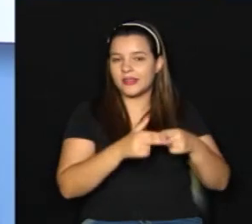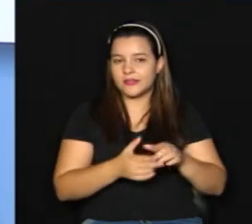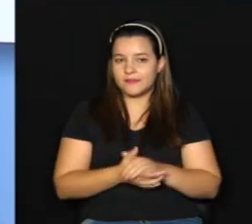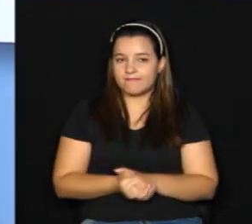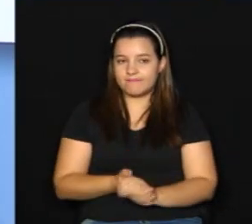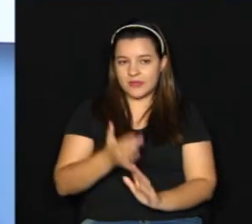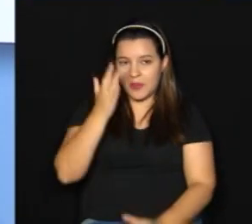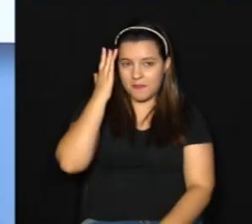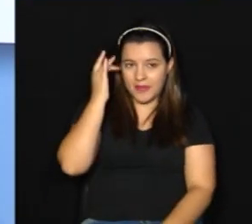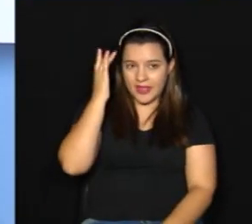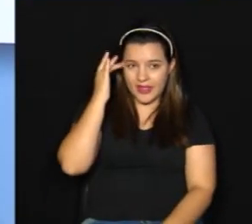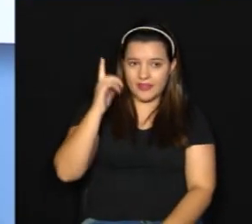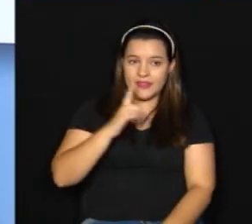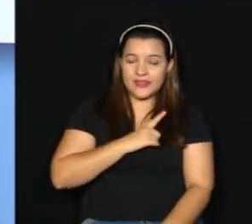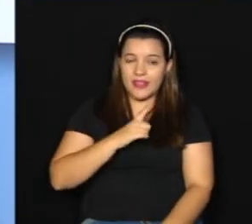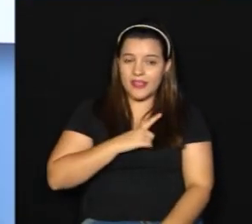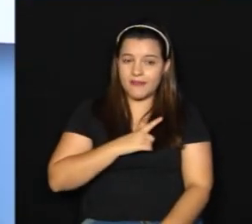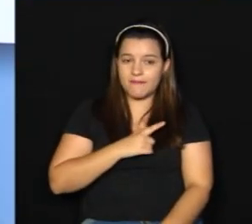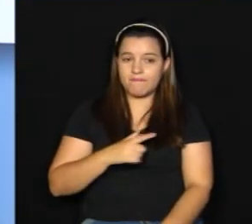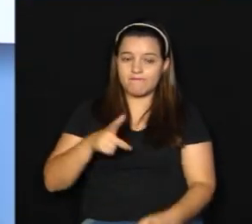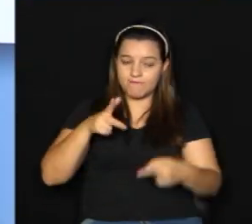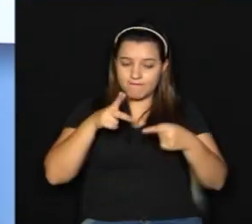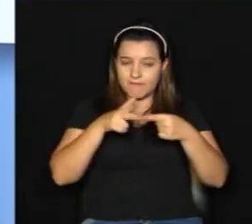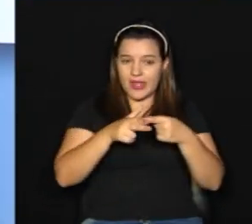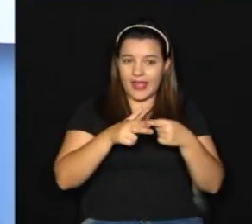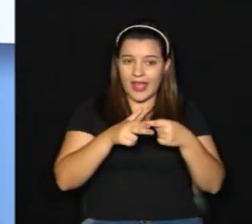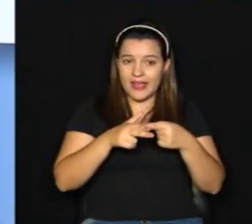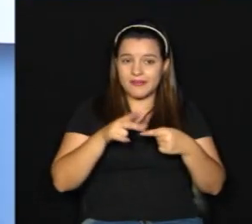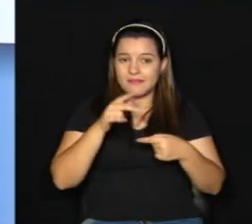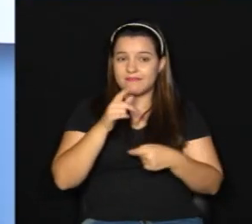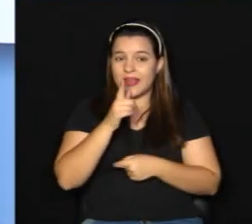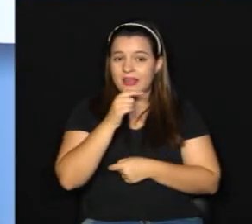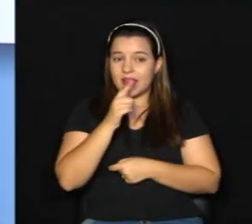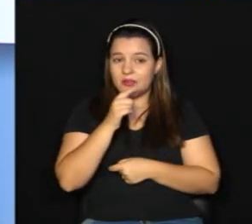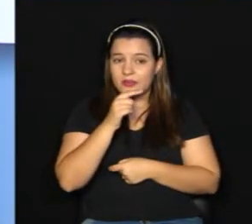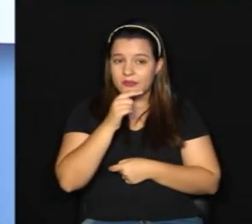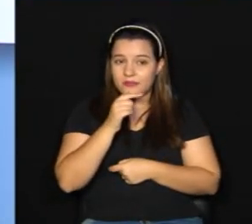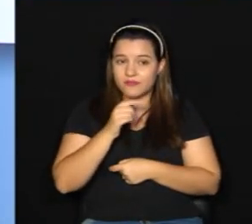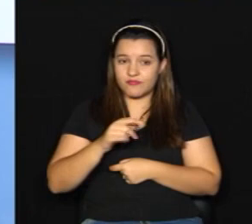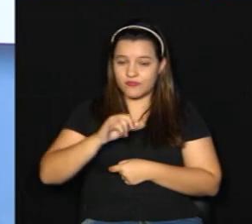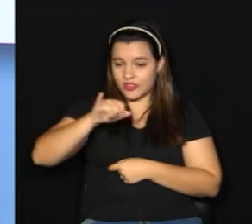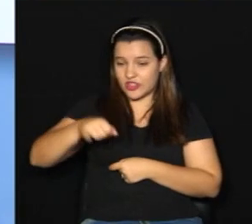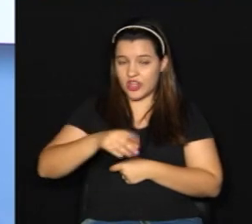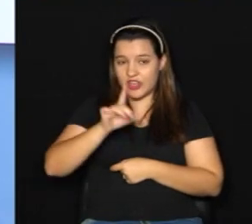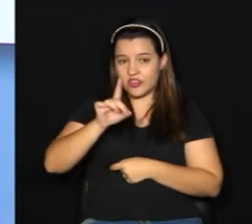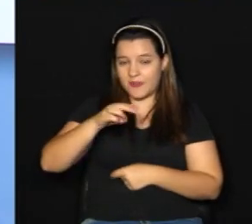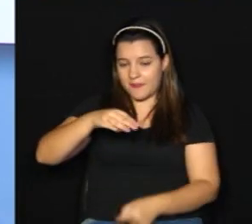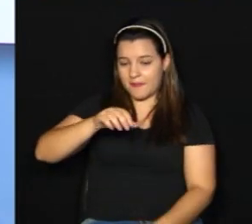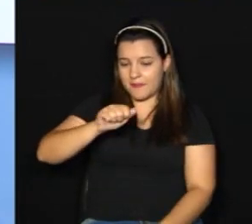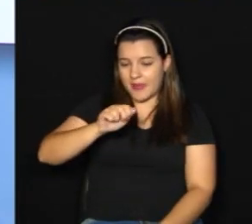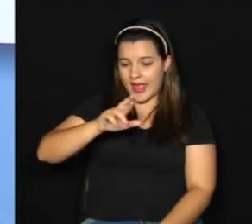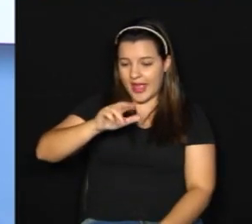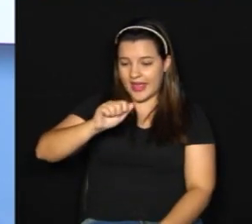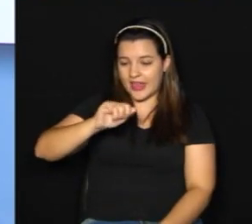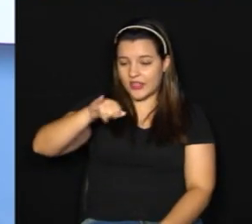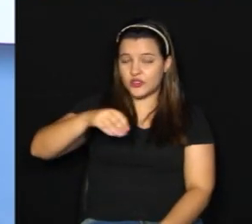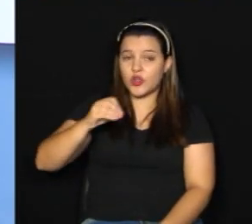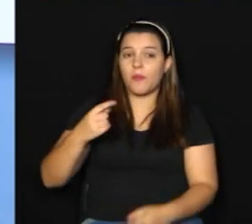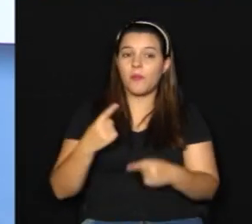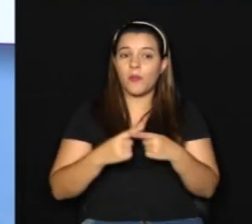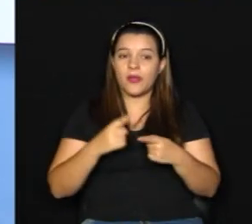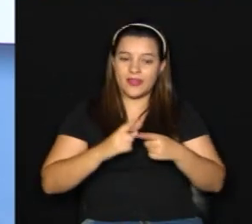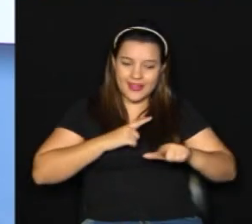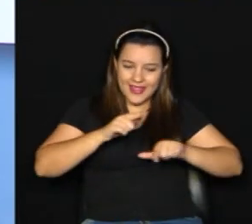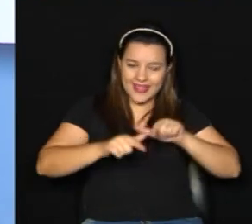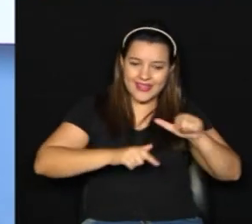amanhã existe uma previsão de interrupção no fornecimento de água na região do Jardim Marajó em função de um